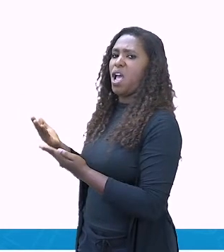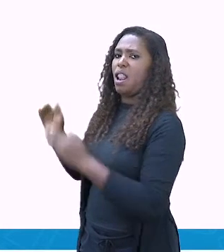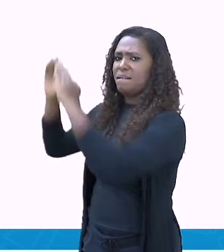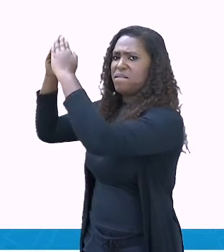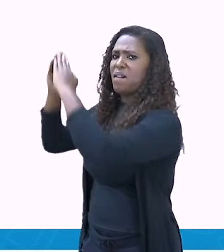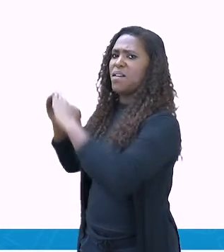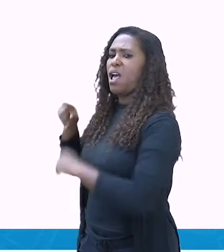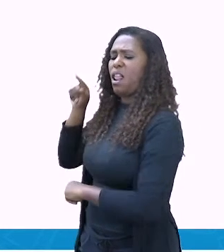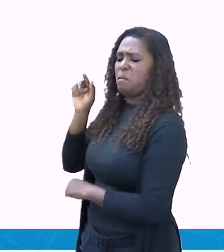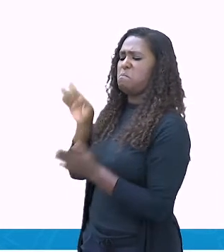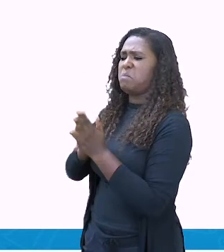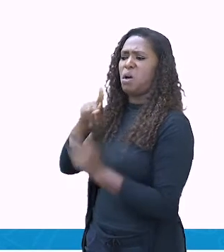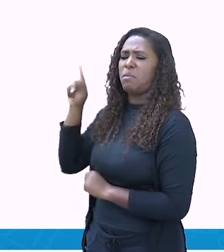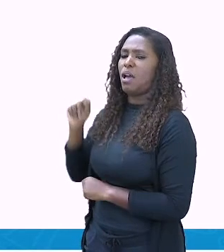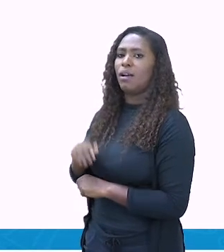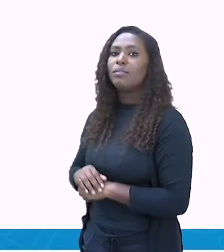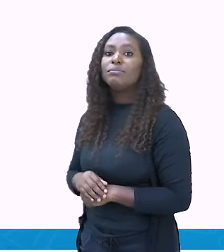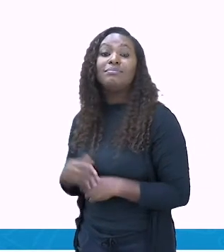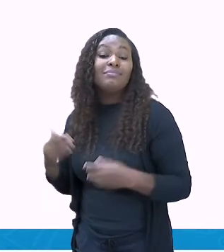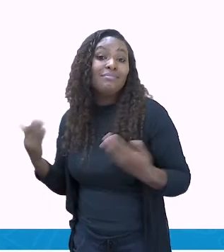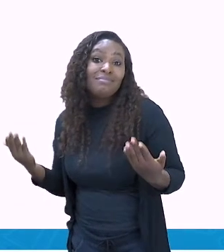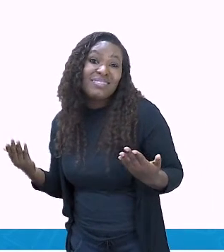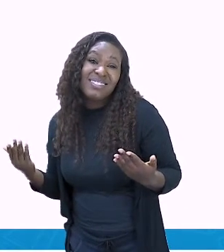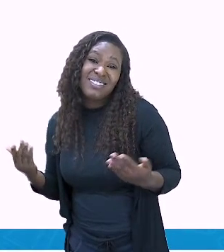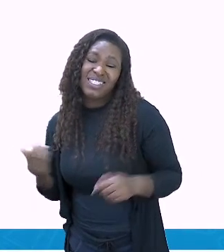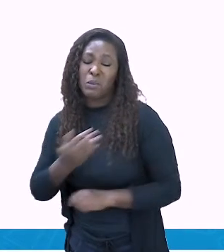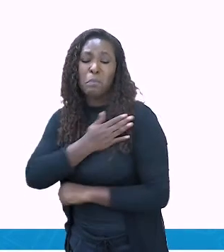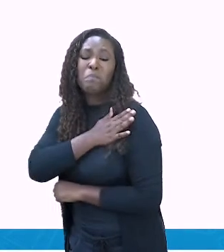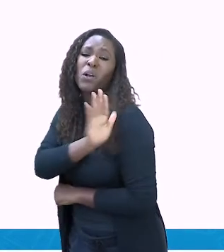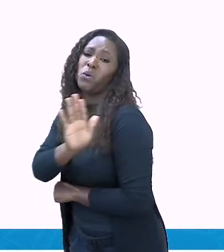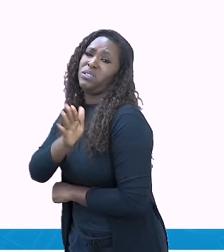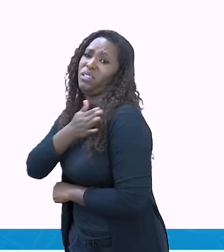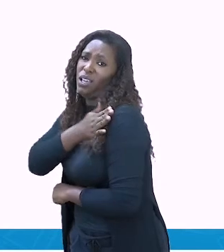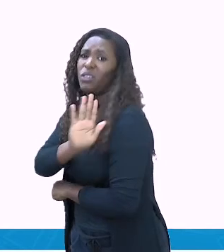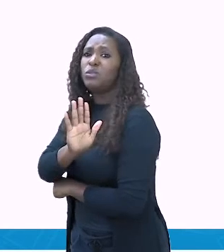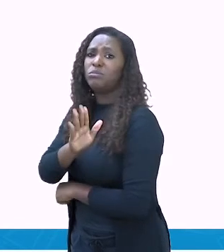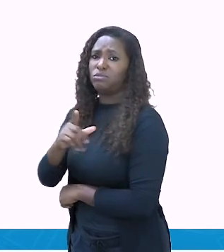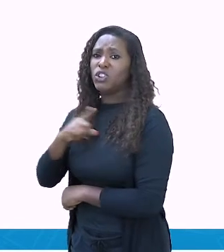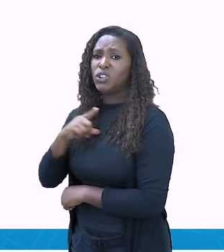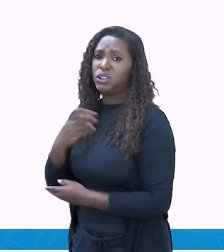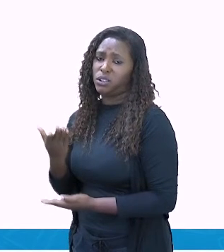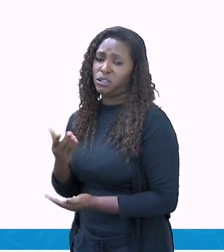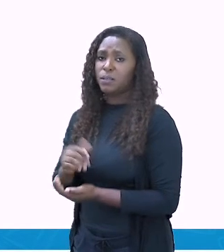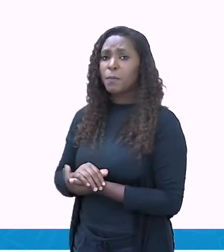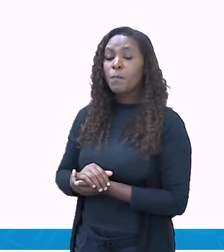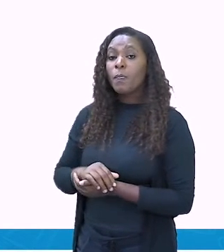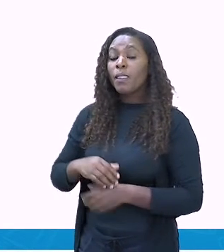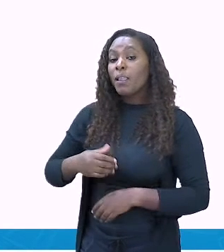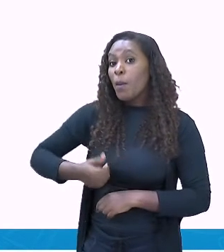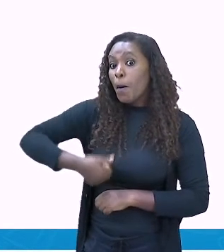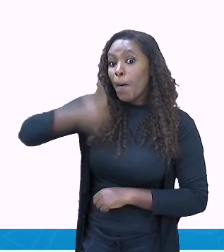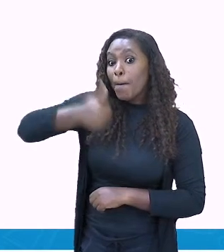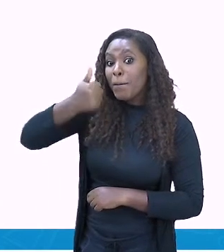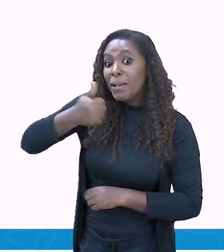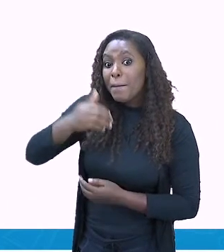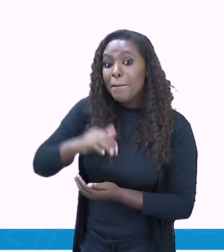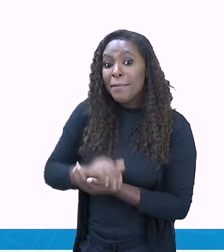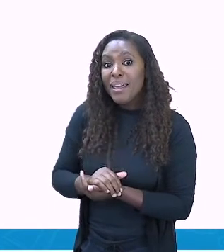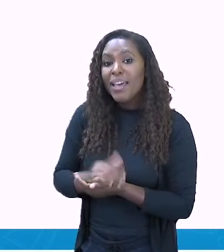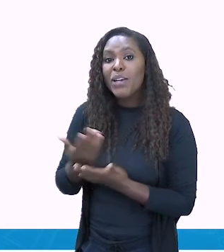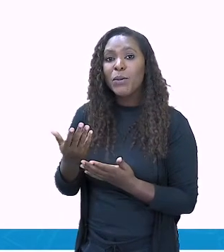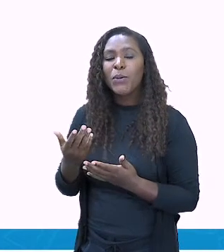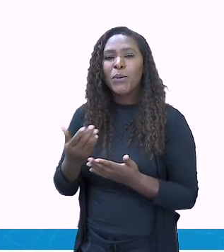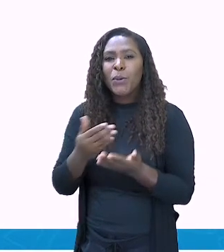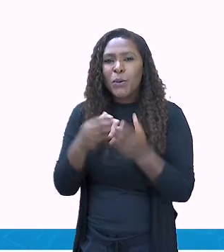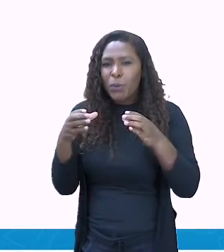Os primeiros a frequentarem o local foram os dançarinos de breakdance, o principal tipo de